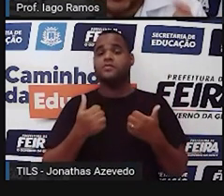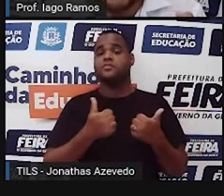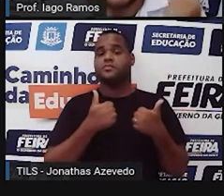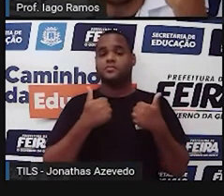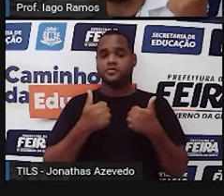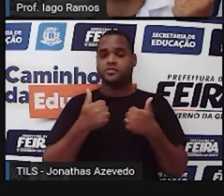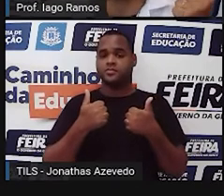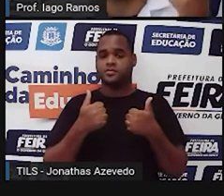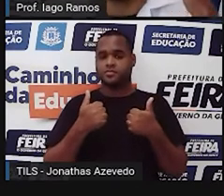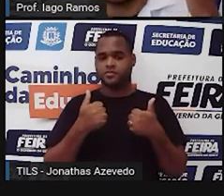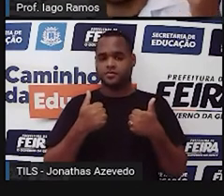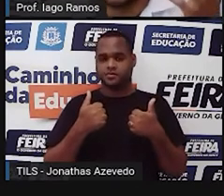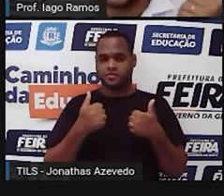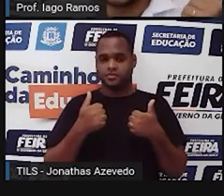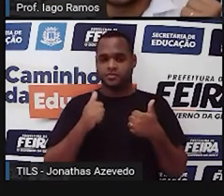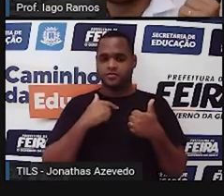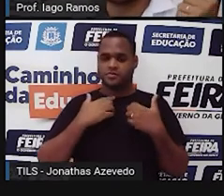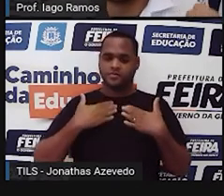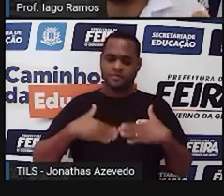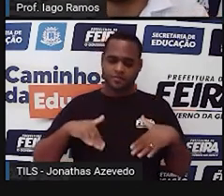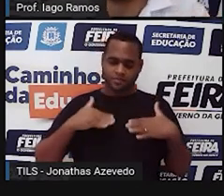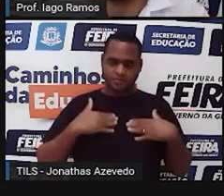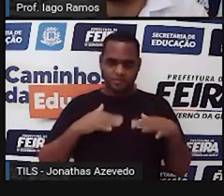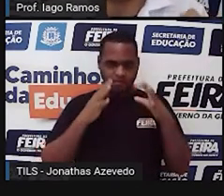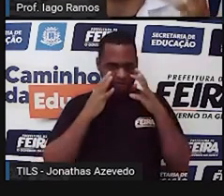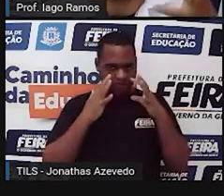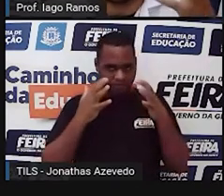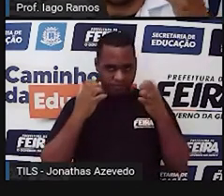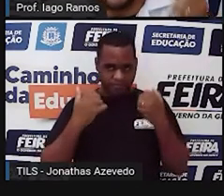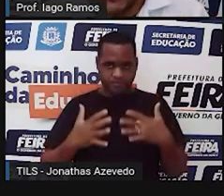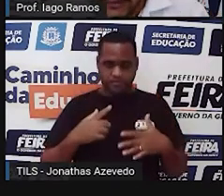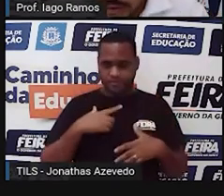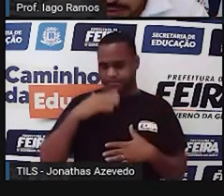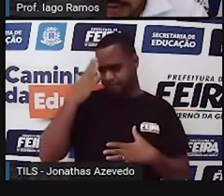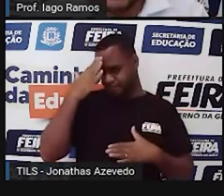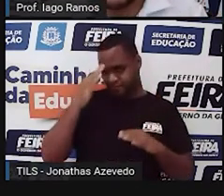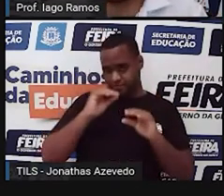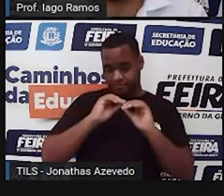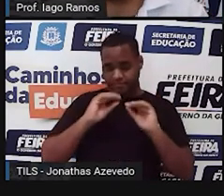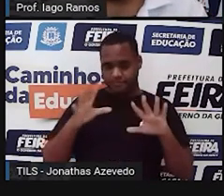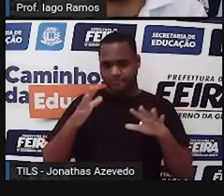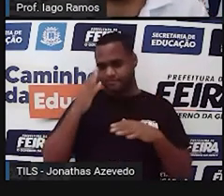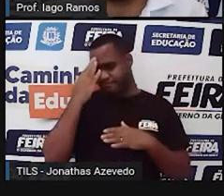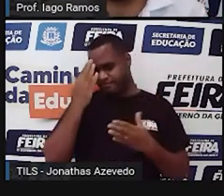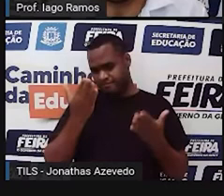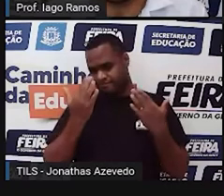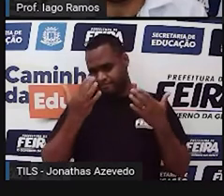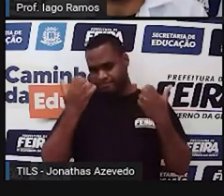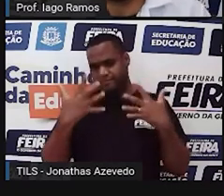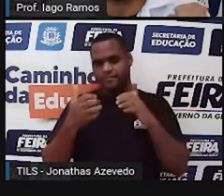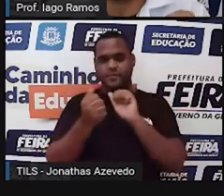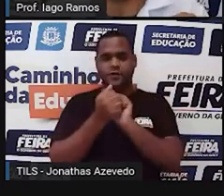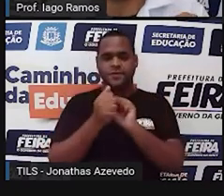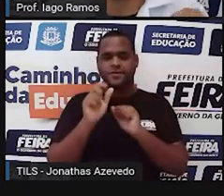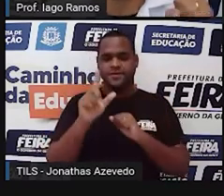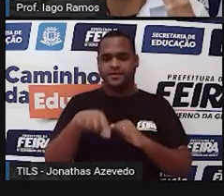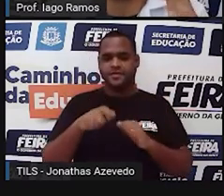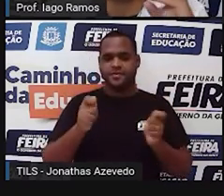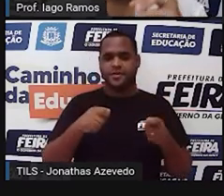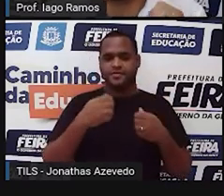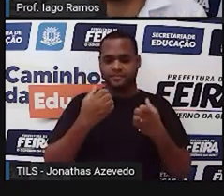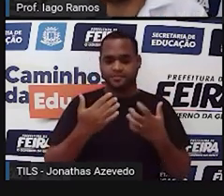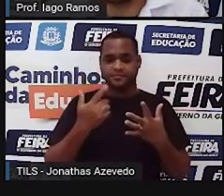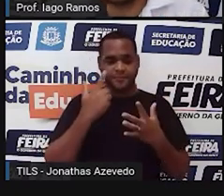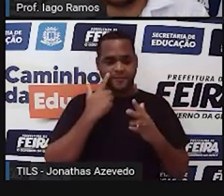Calma, presta atenção, vem aqui, vamos entender comigo, vem com a gente, porque você vai entender. Vamos fazer aqui os